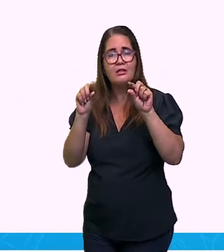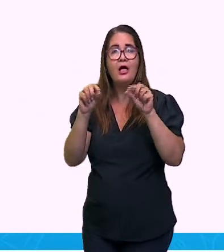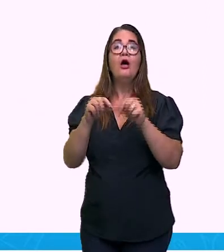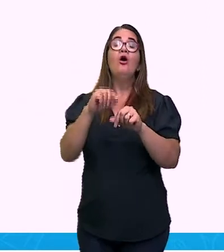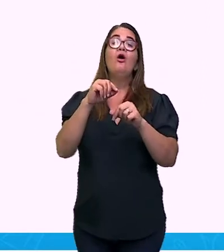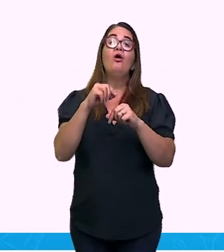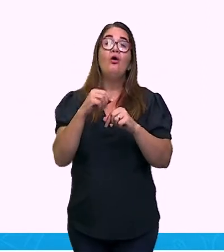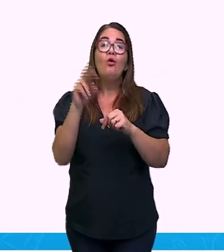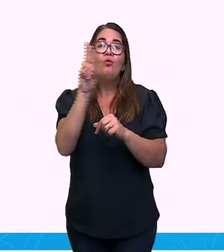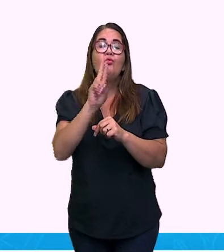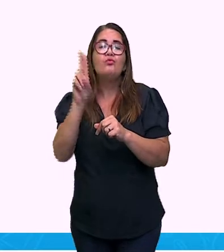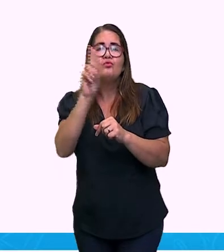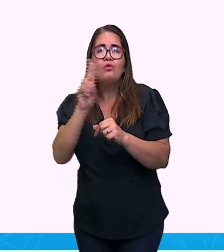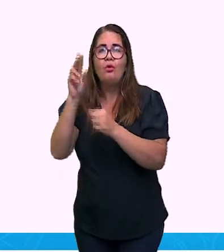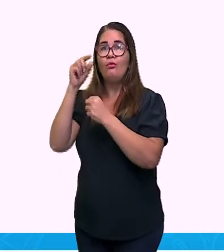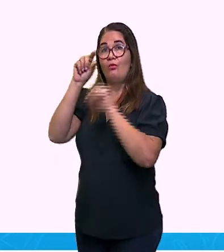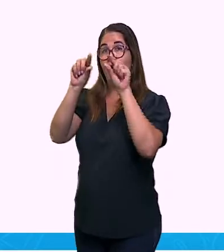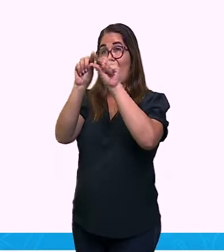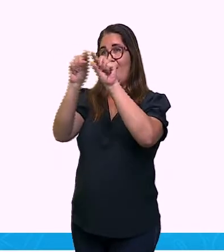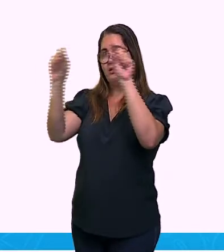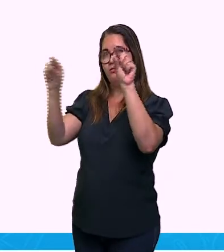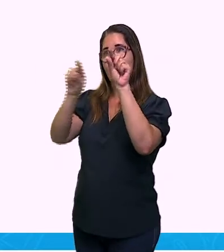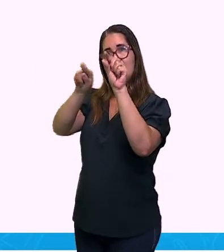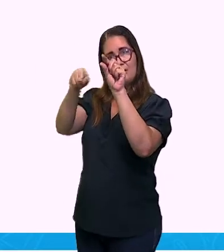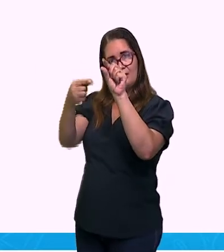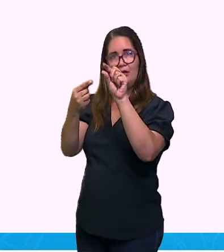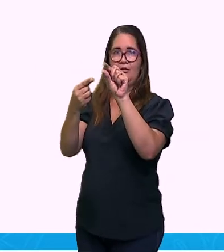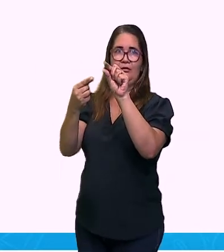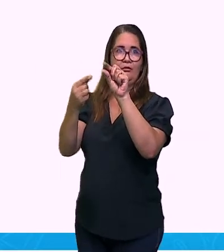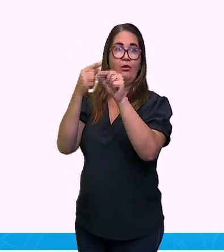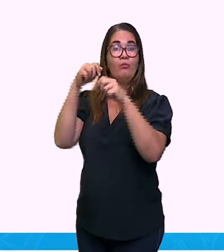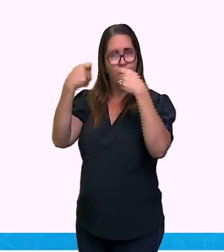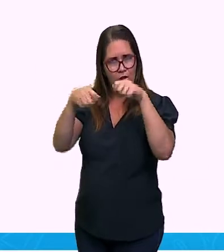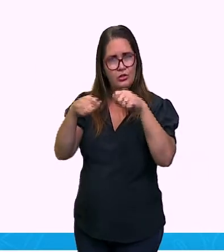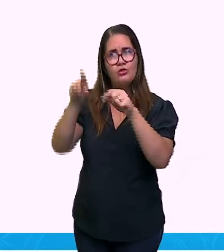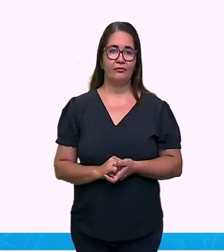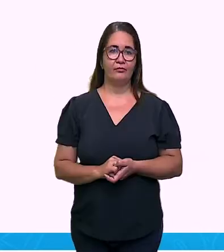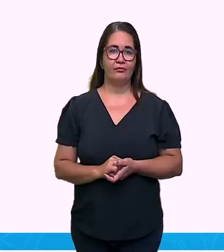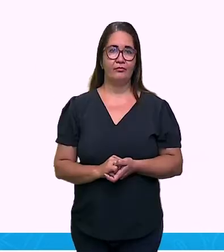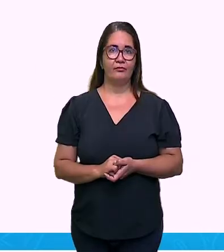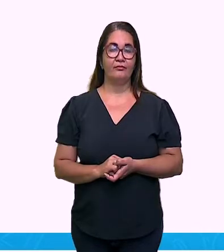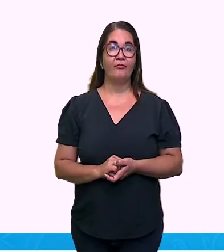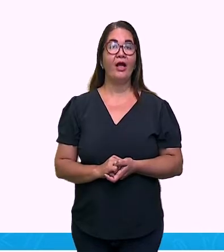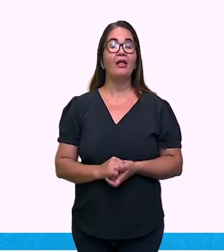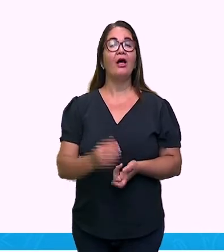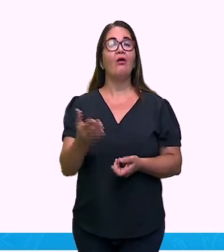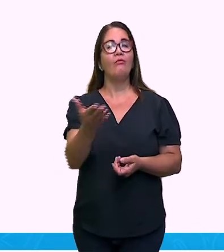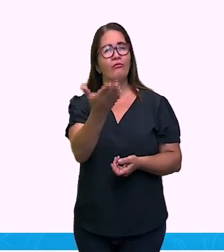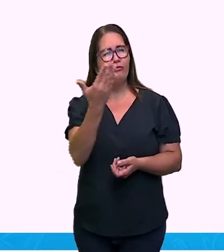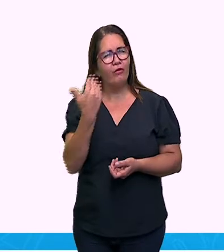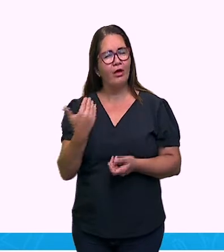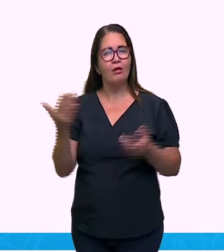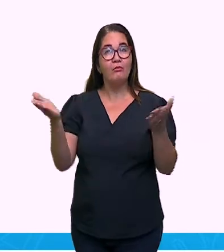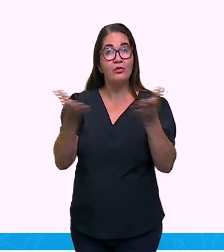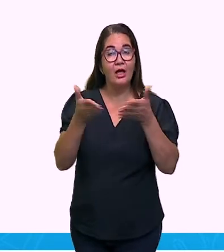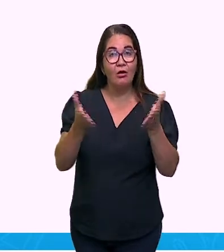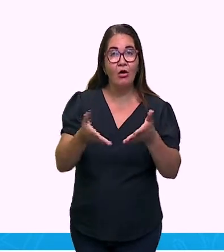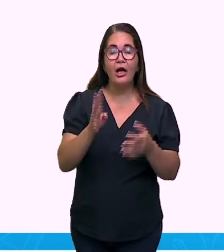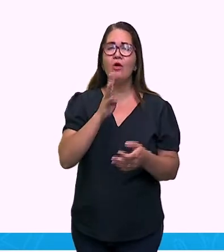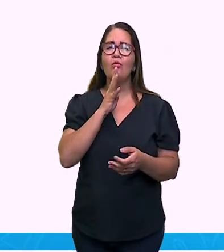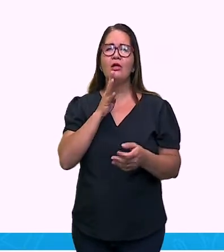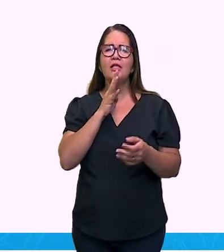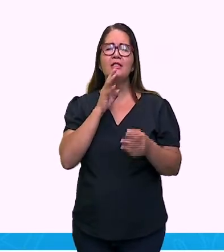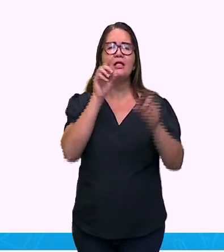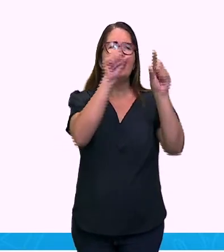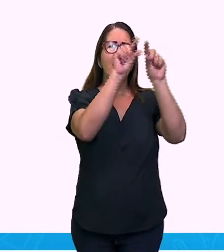para ligar essas orações. E nós não temos conjunção. Vamos, então, agora conhecer essas